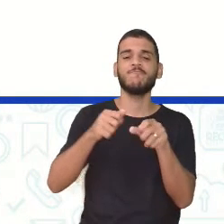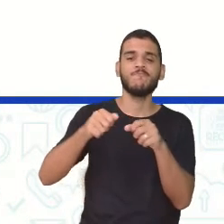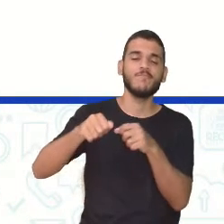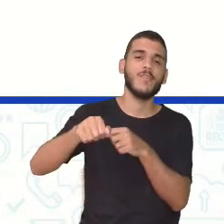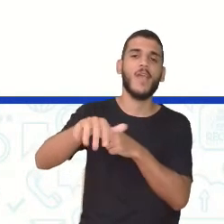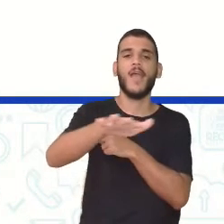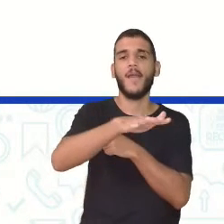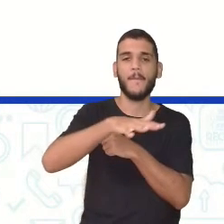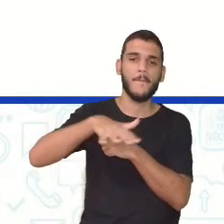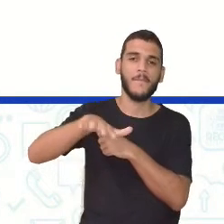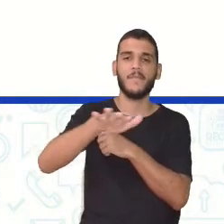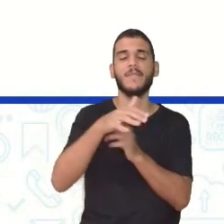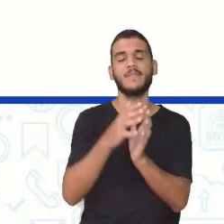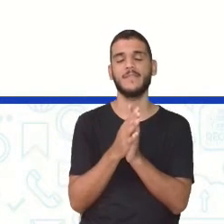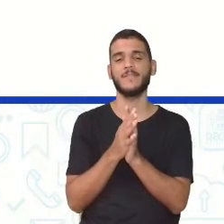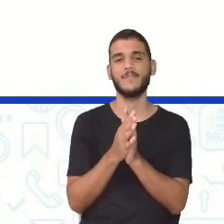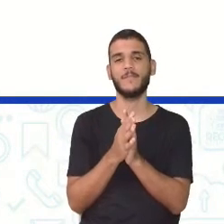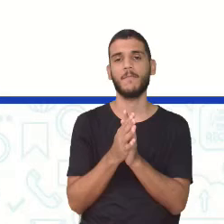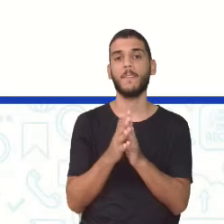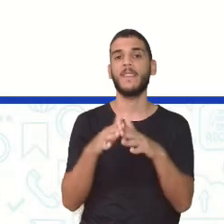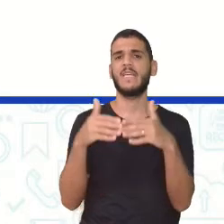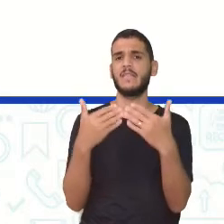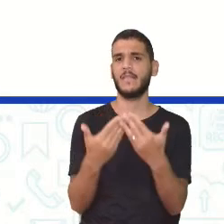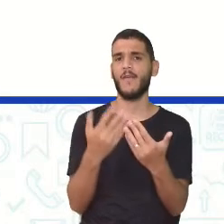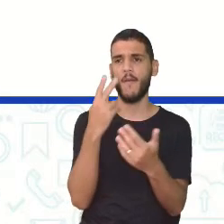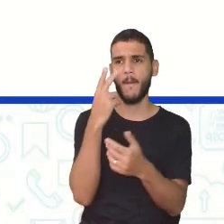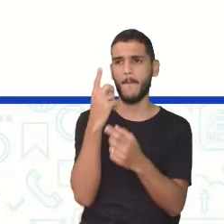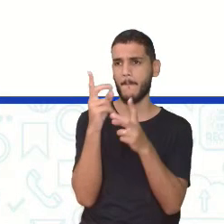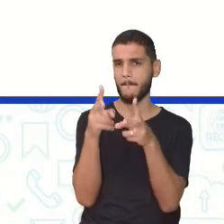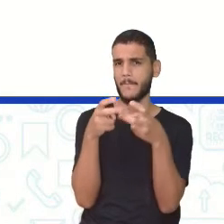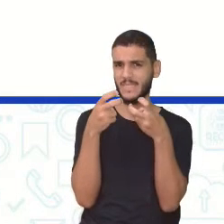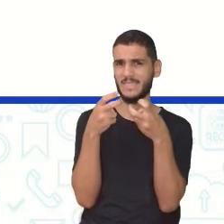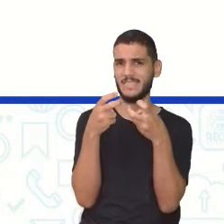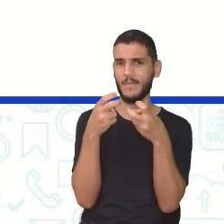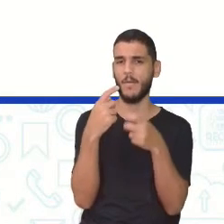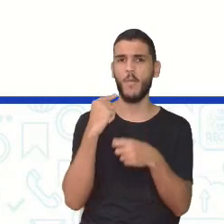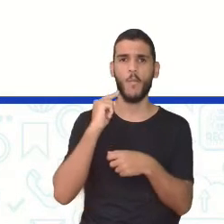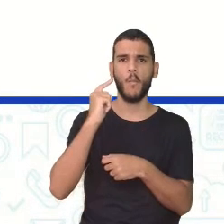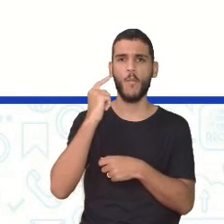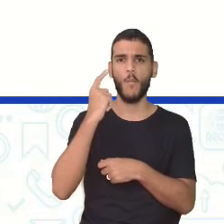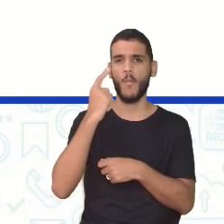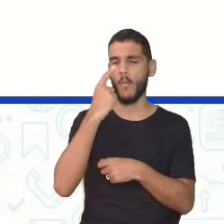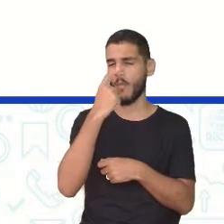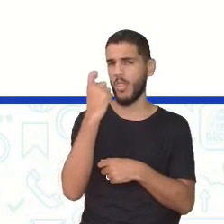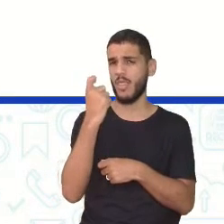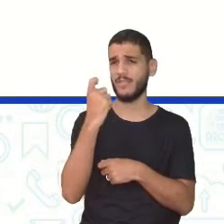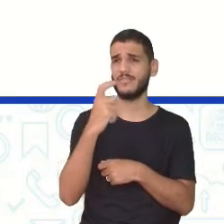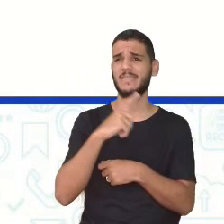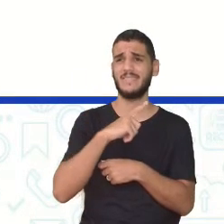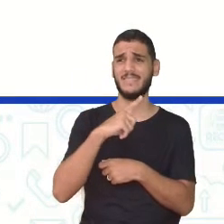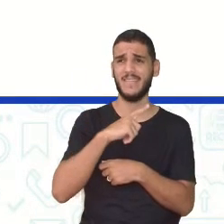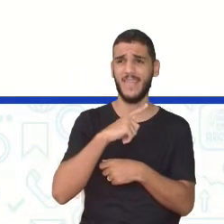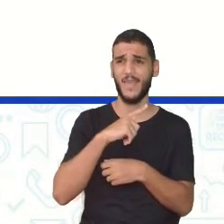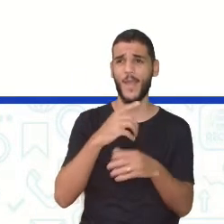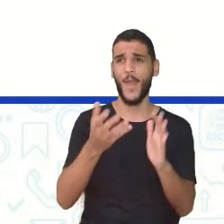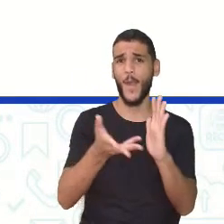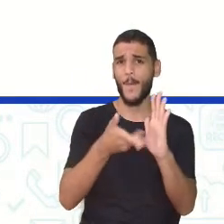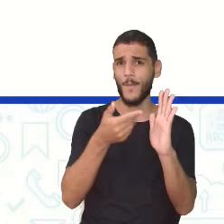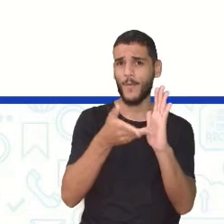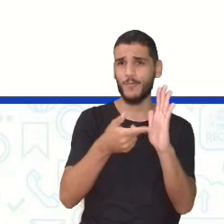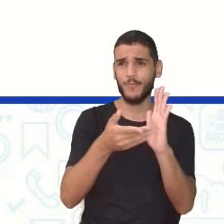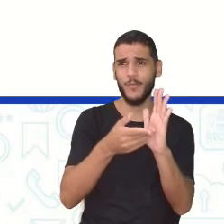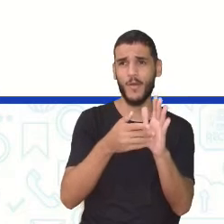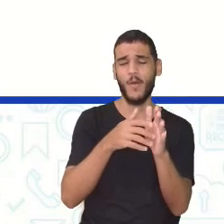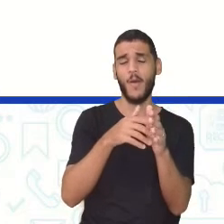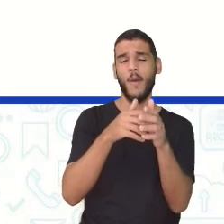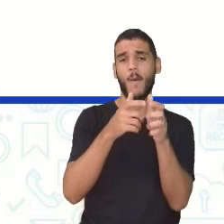que a gente já tanto falou dele, né? Gente, a gente produz muito lixo, né? Pois é. Aí você vê essa imagem,